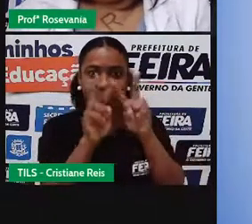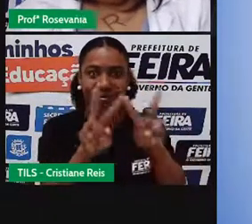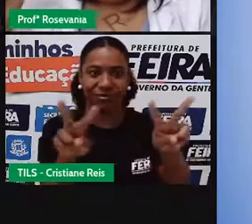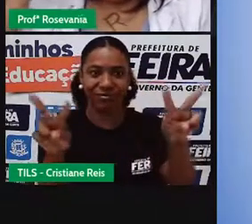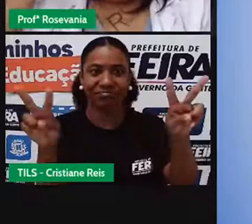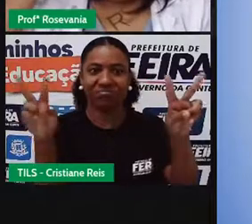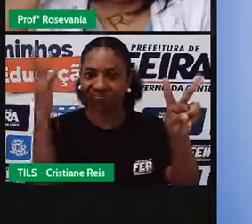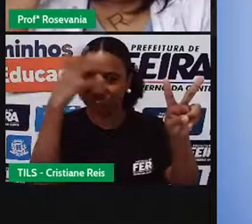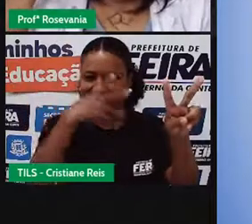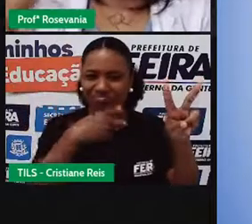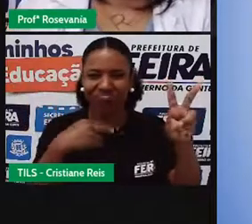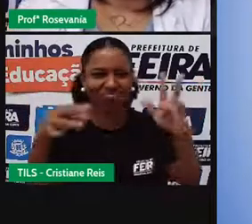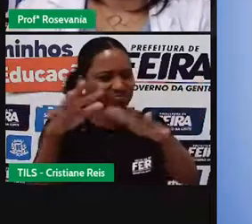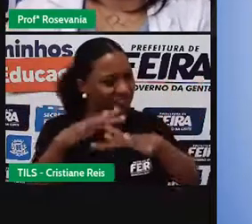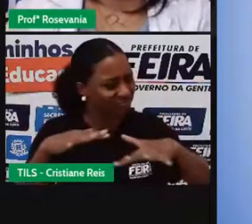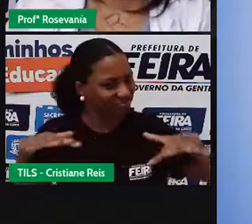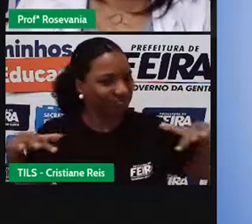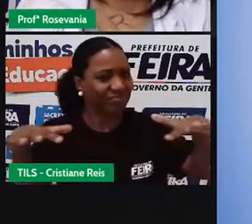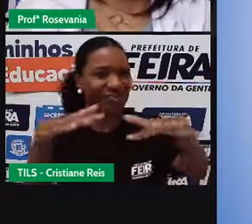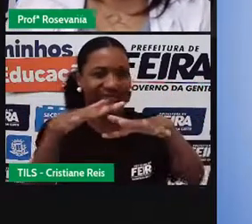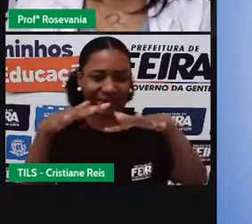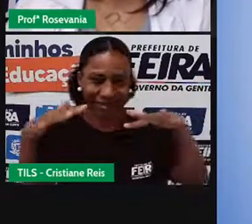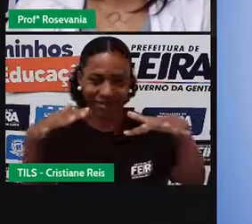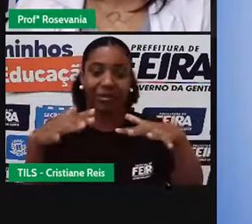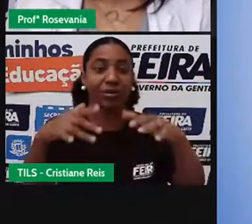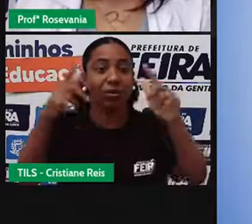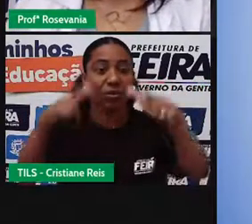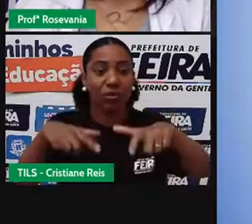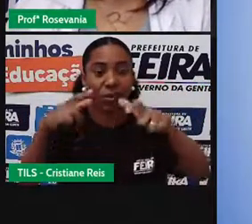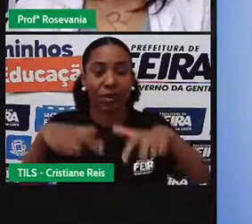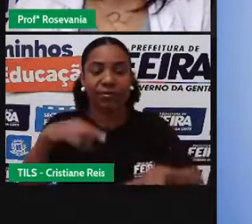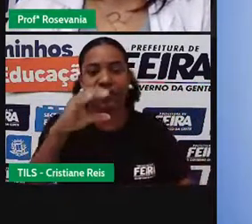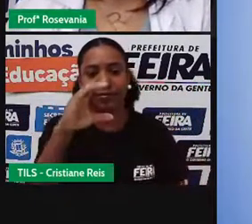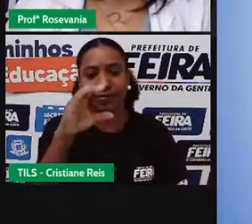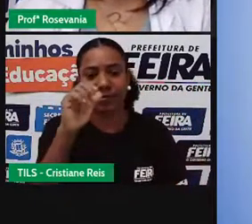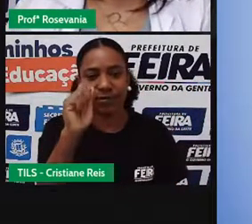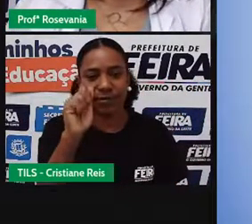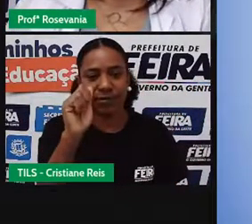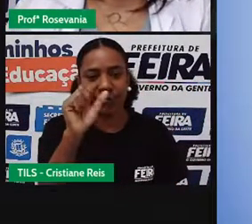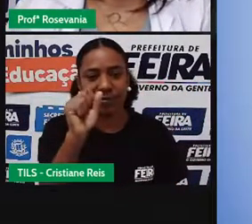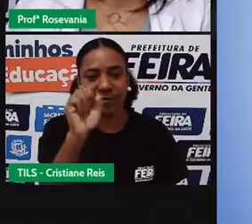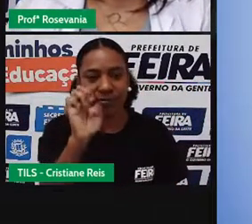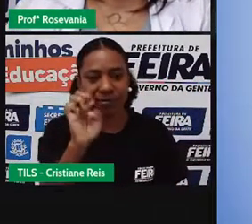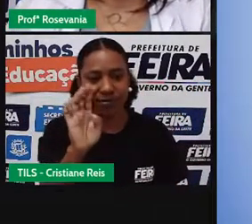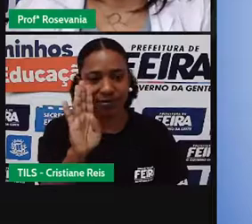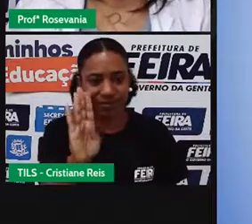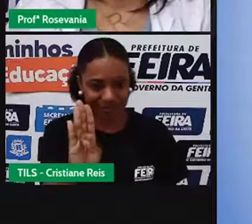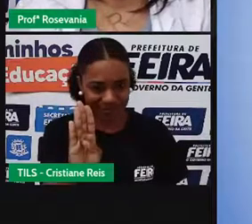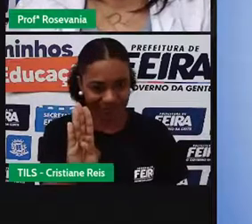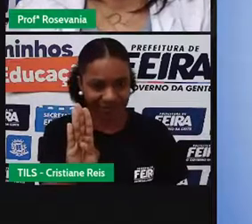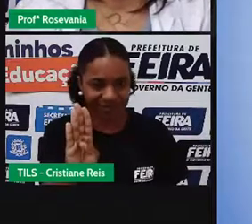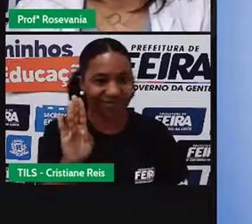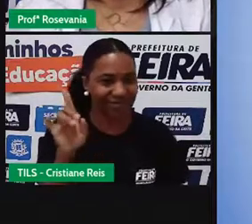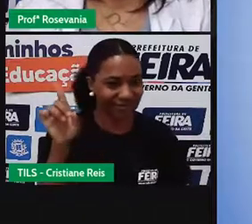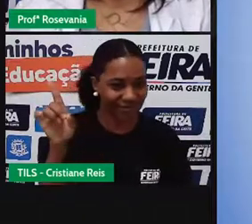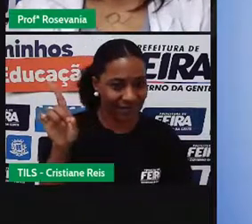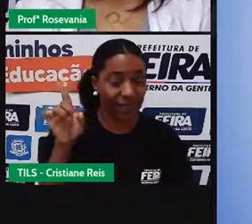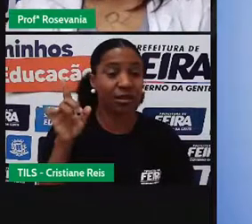lagoa grande, ela fica lá no Tarverbe, então, de qualquer forma, você vai perceber que ela,